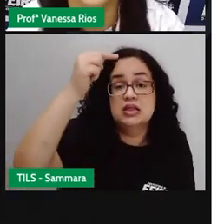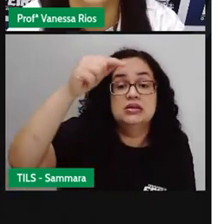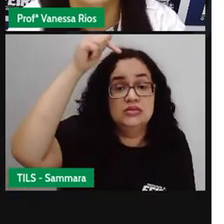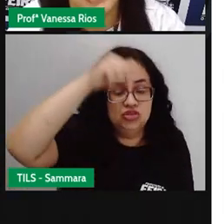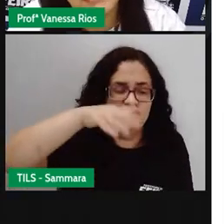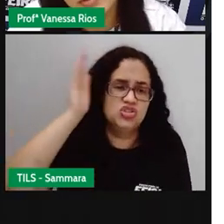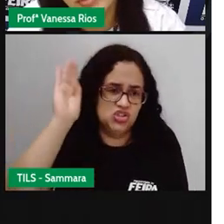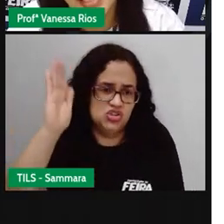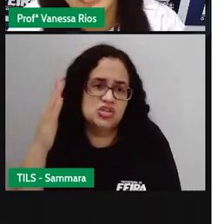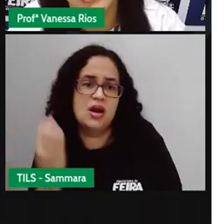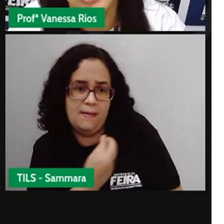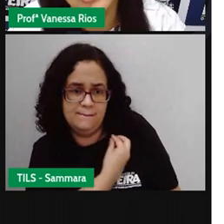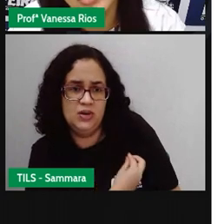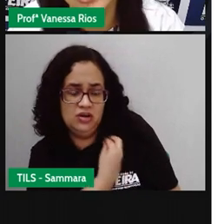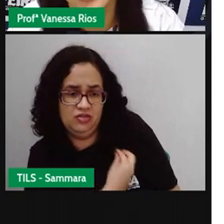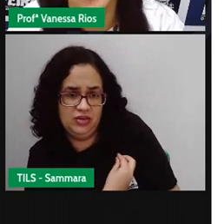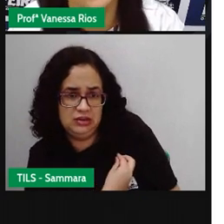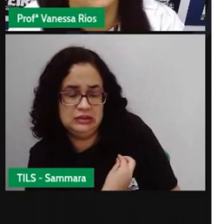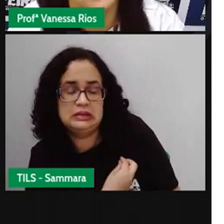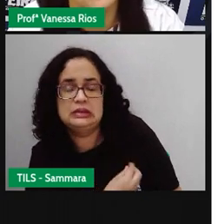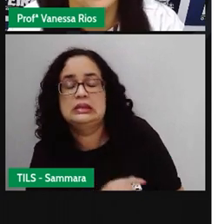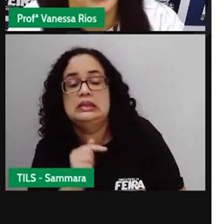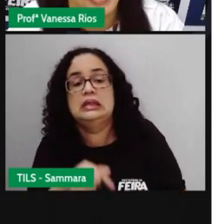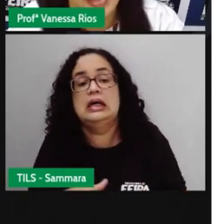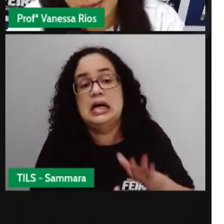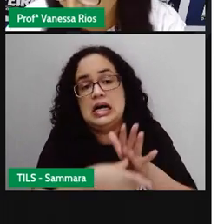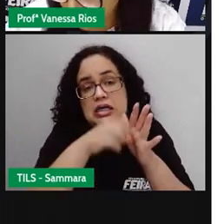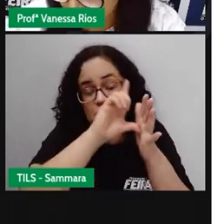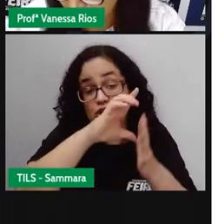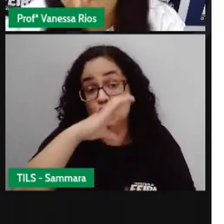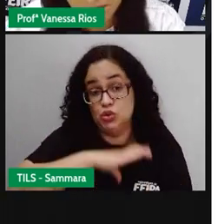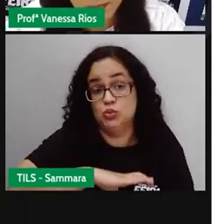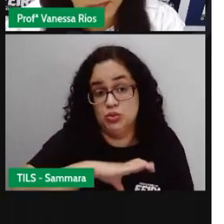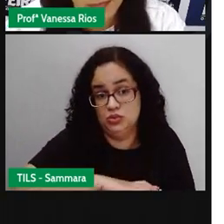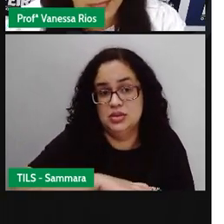Eles já habitavam o Brasil antes dos portugueses chegarem.